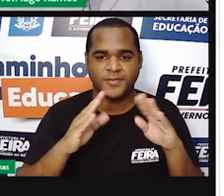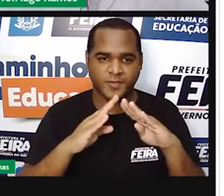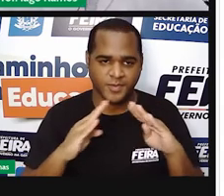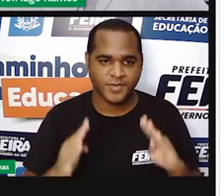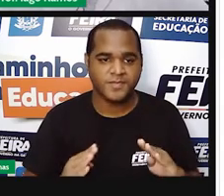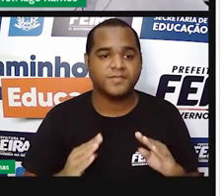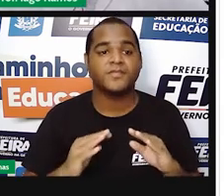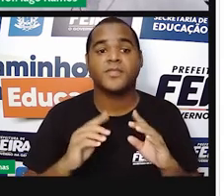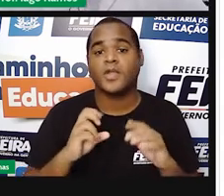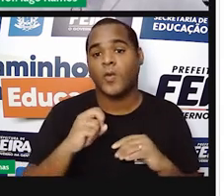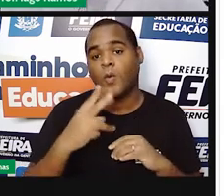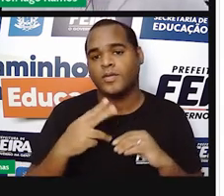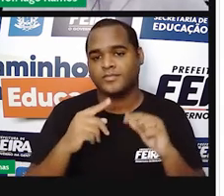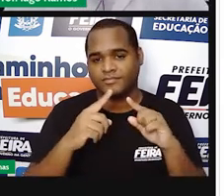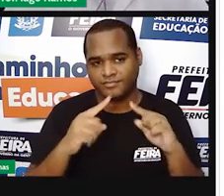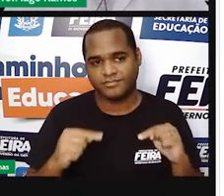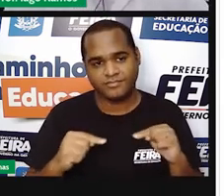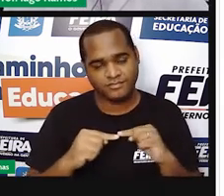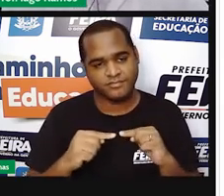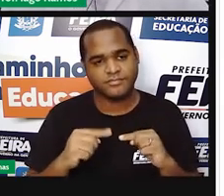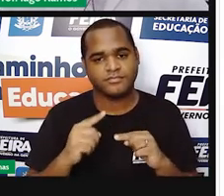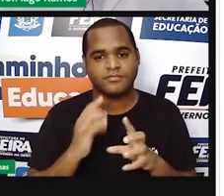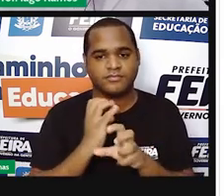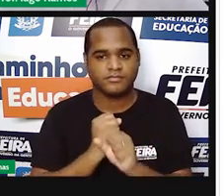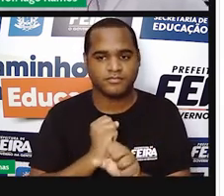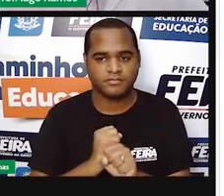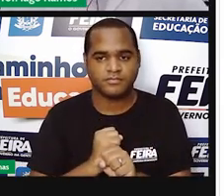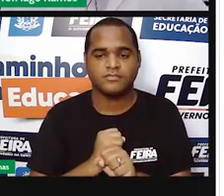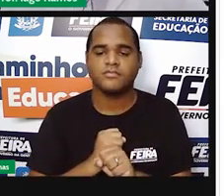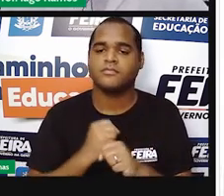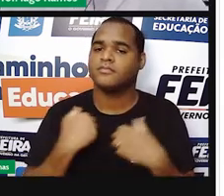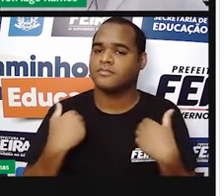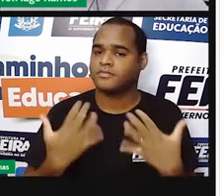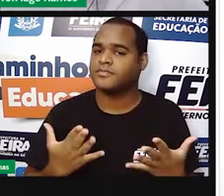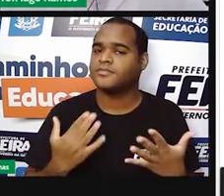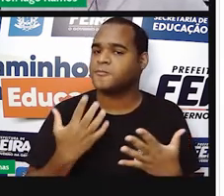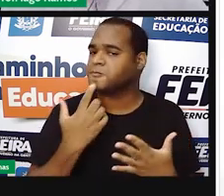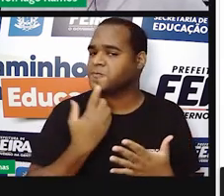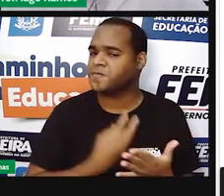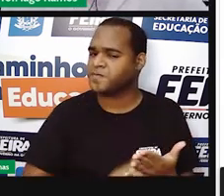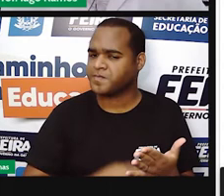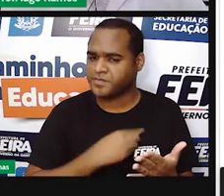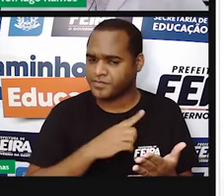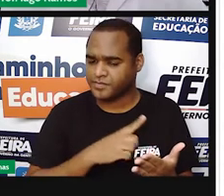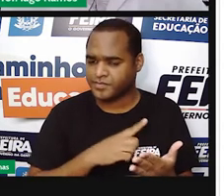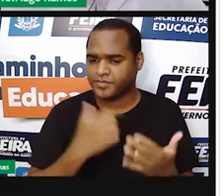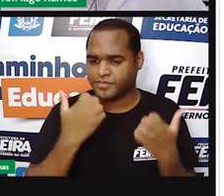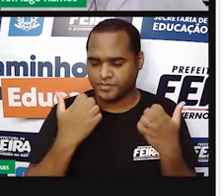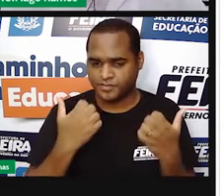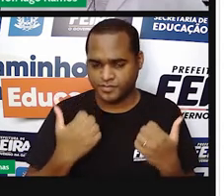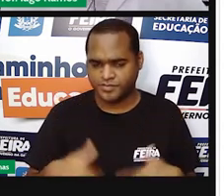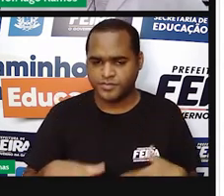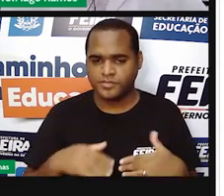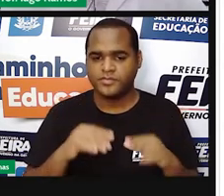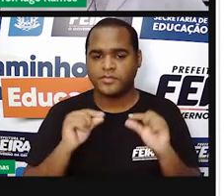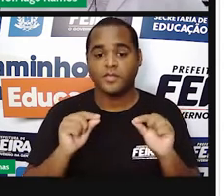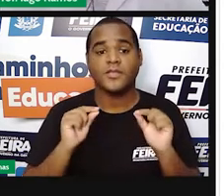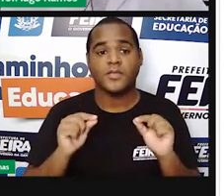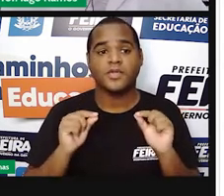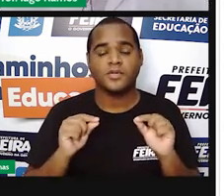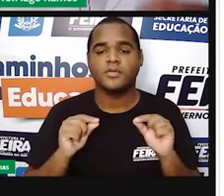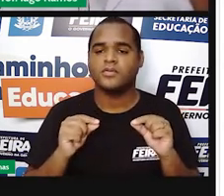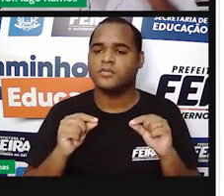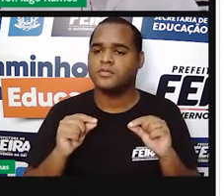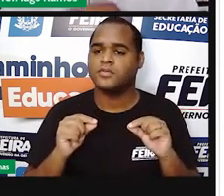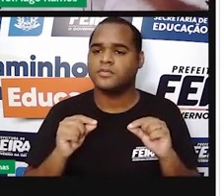perímetro de uma circunferência comum de diâmetro. Enfim, existe aqui nesse textinho algumas informações importantes